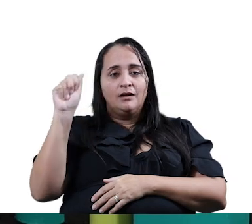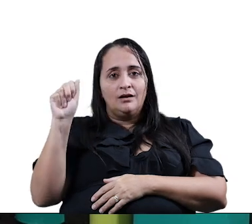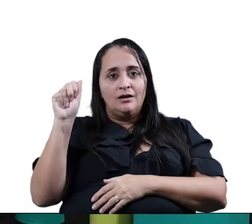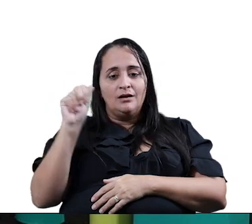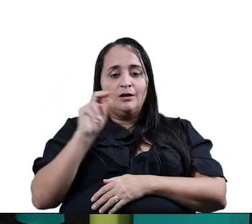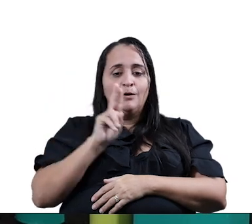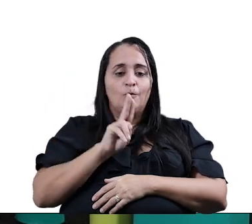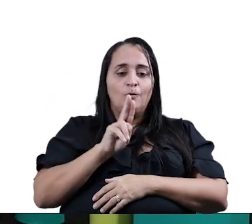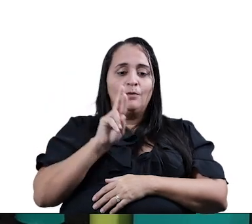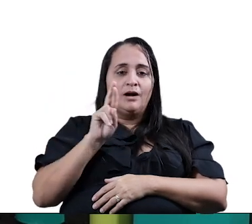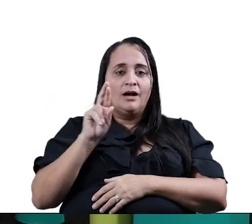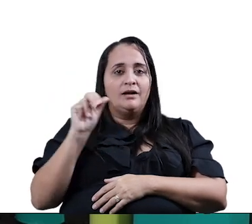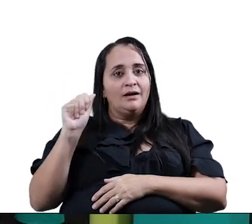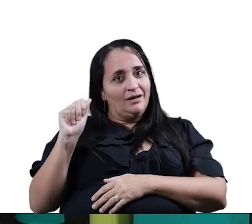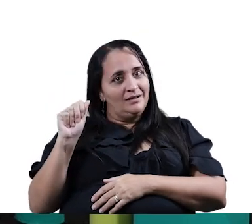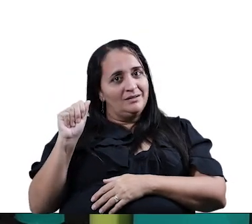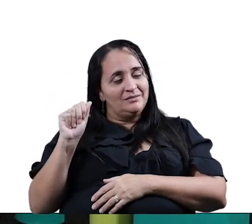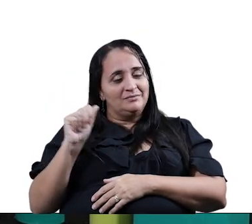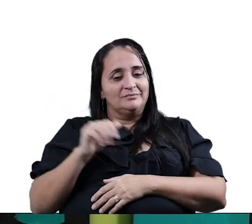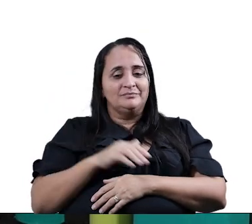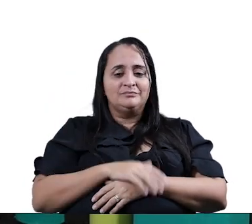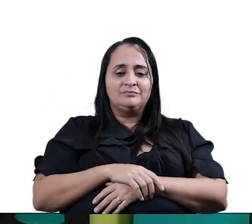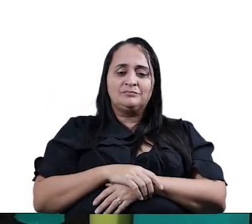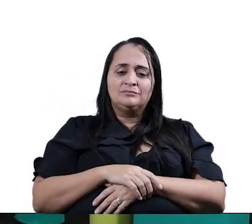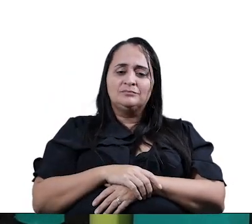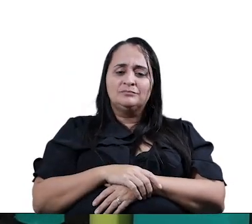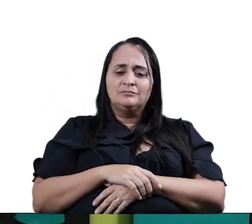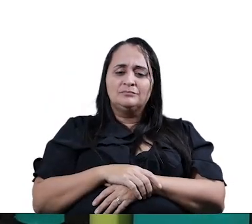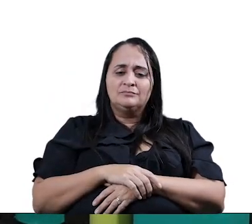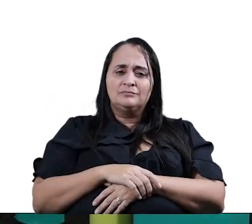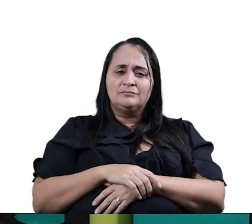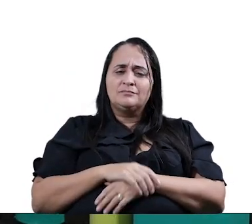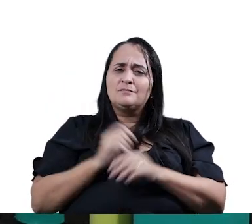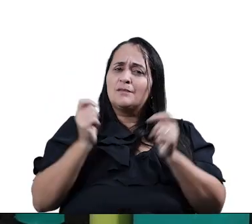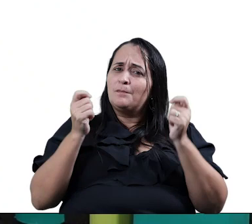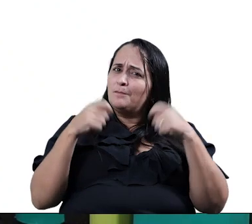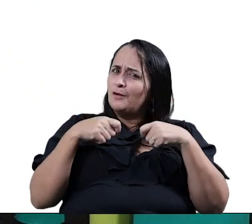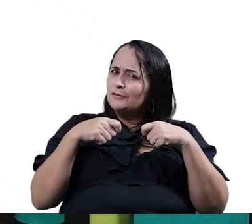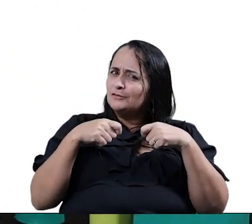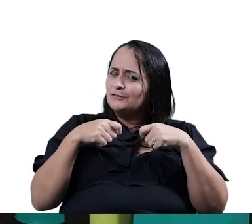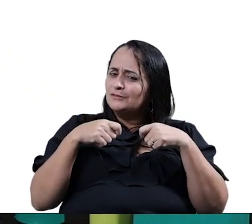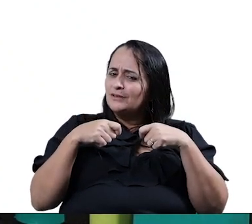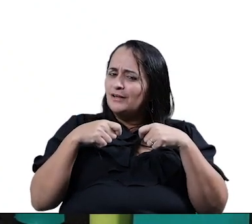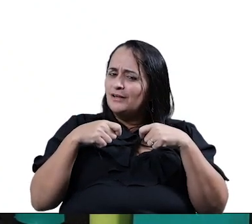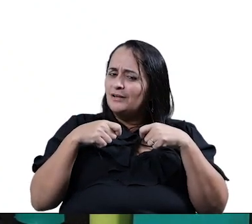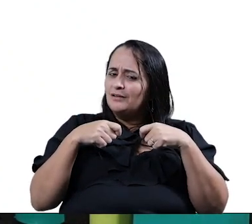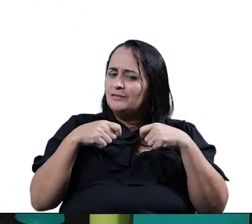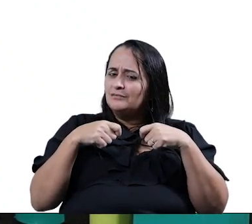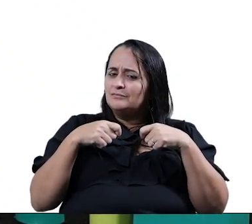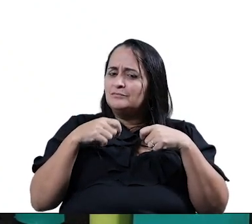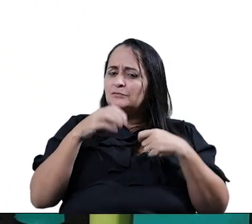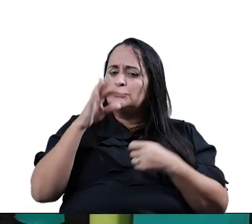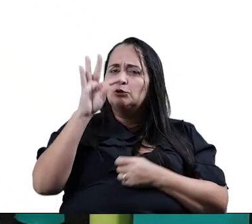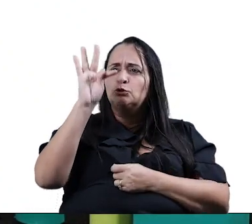A Certo? Podia deixar aqui Tura E dura Pode, pró? Poderia deixar sim